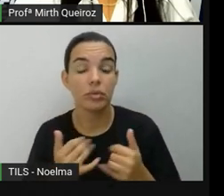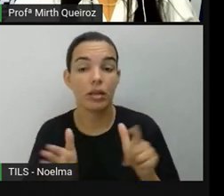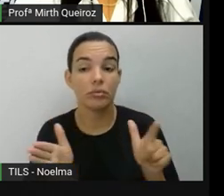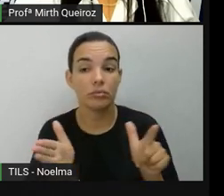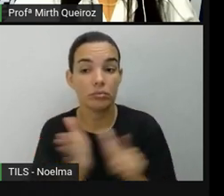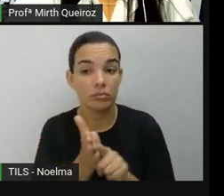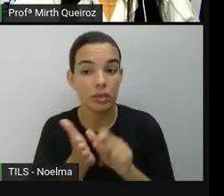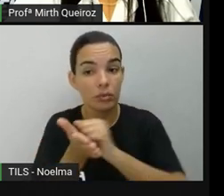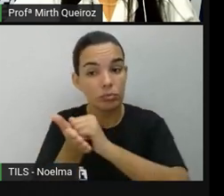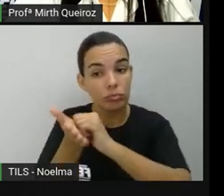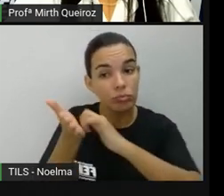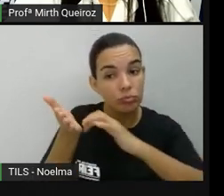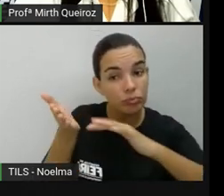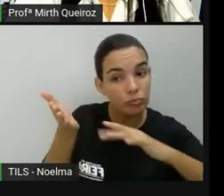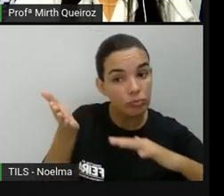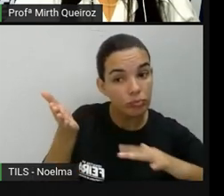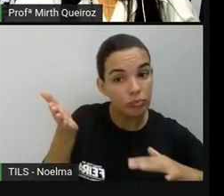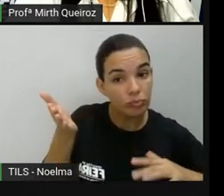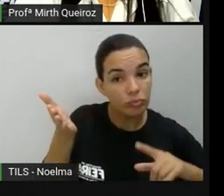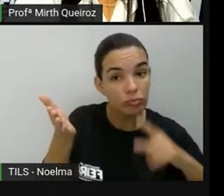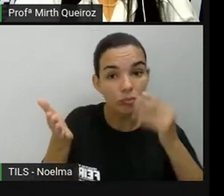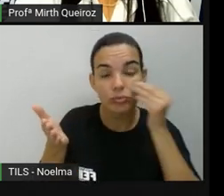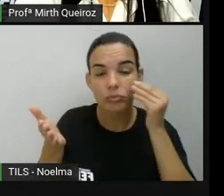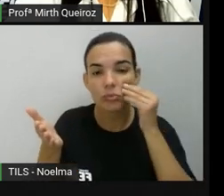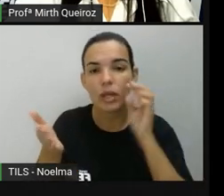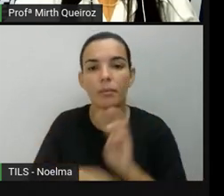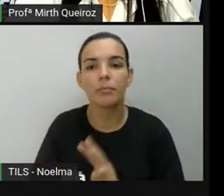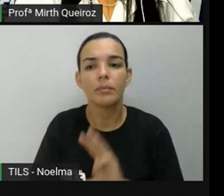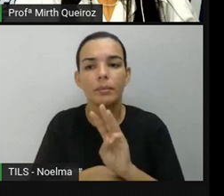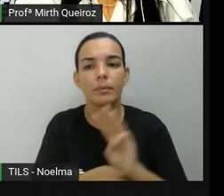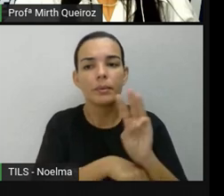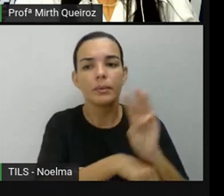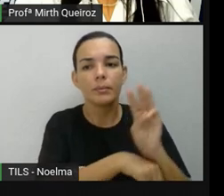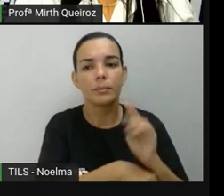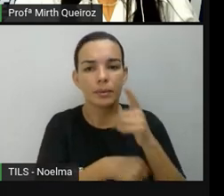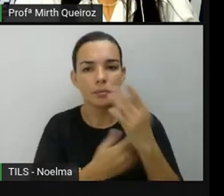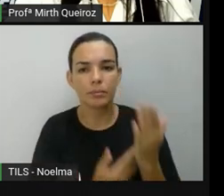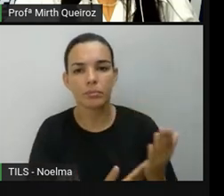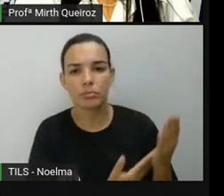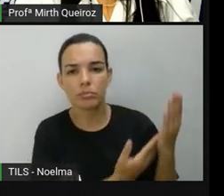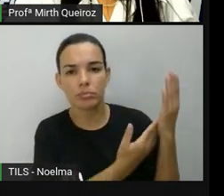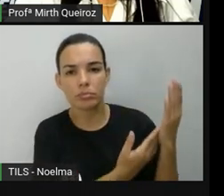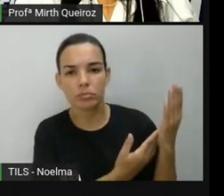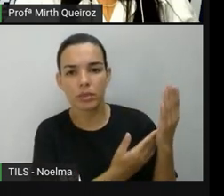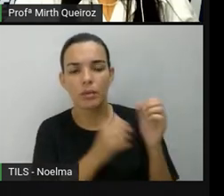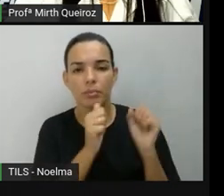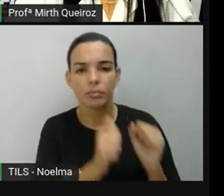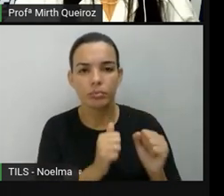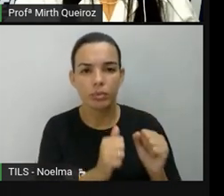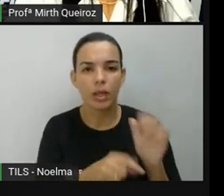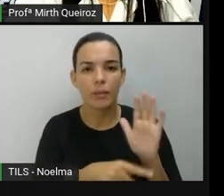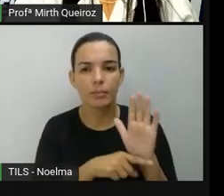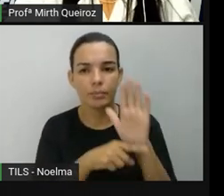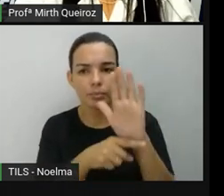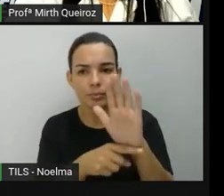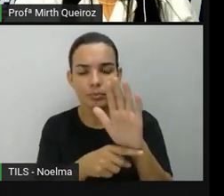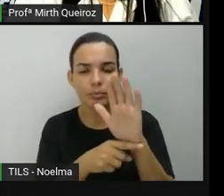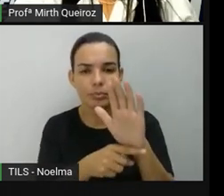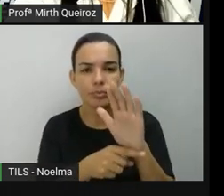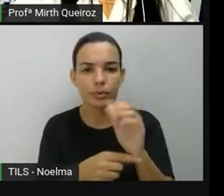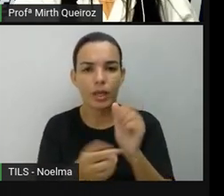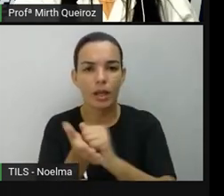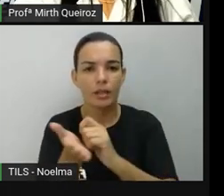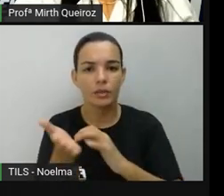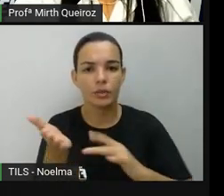tela que é um site que vocês podem utilizar né para poder complementar aí as atividades de